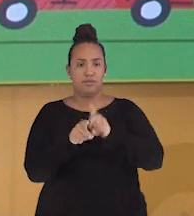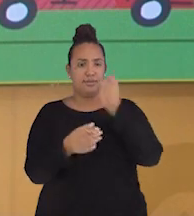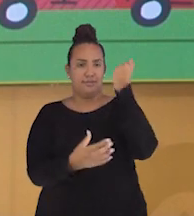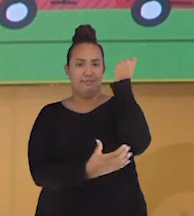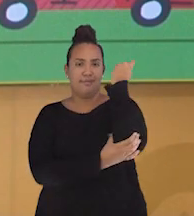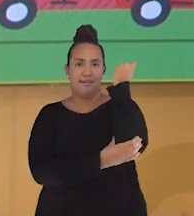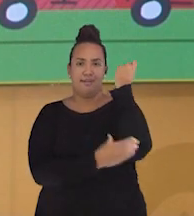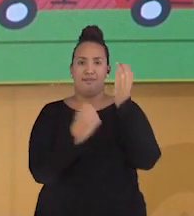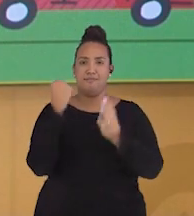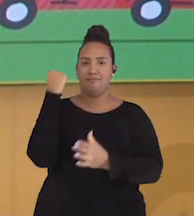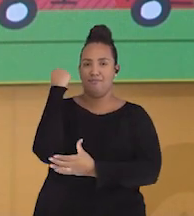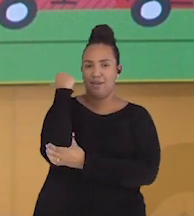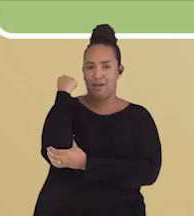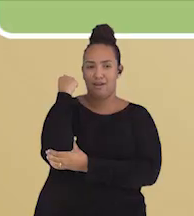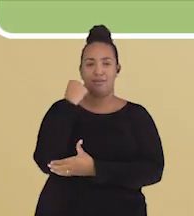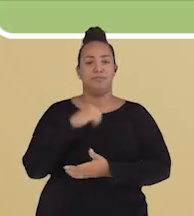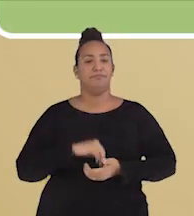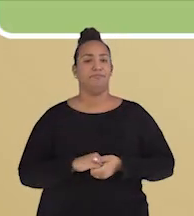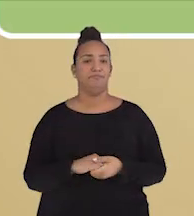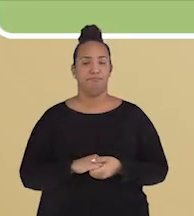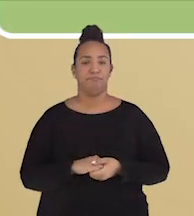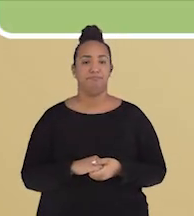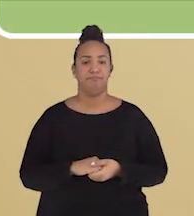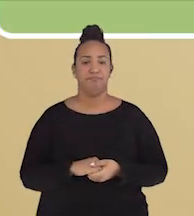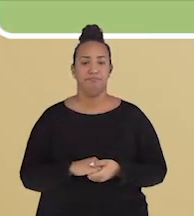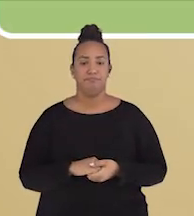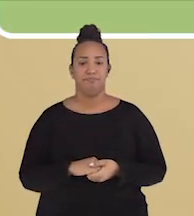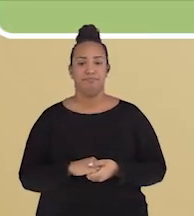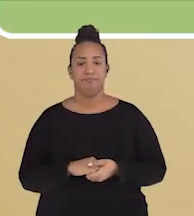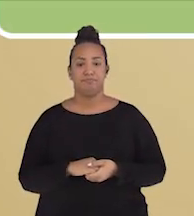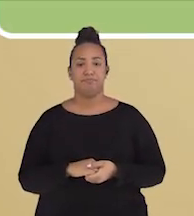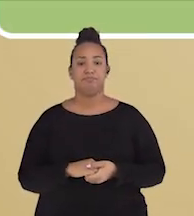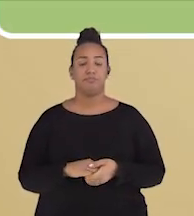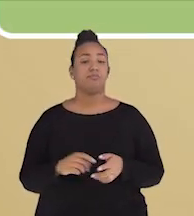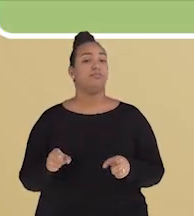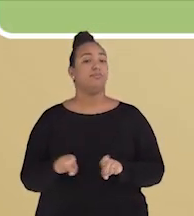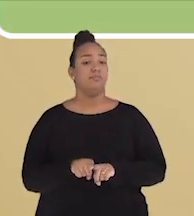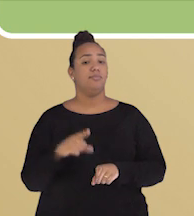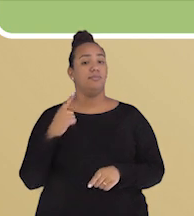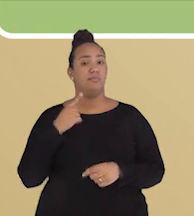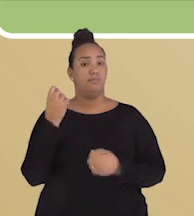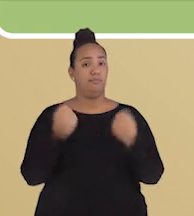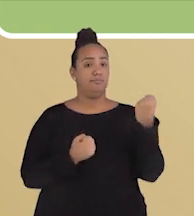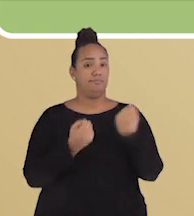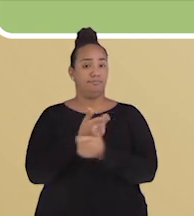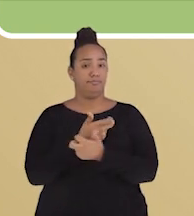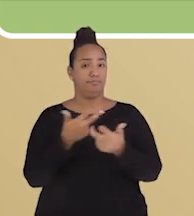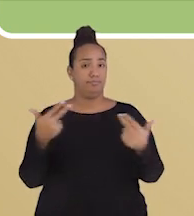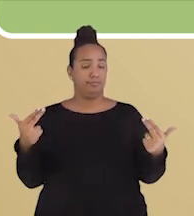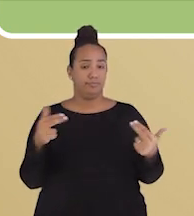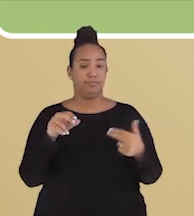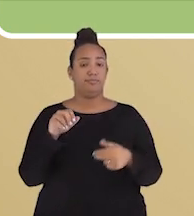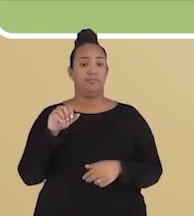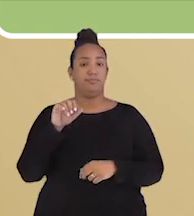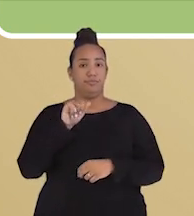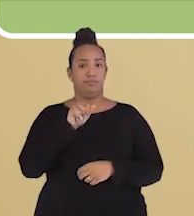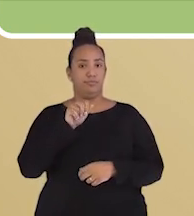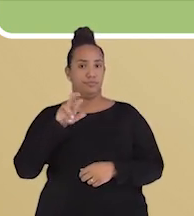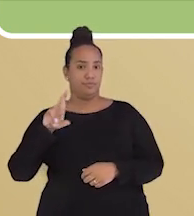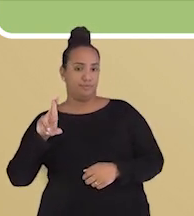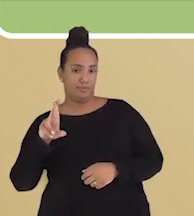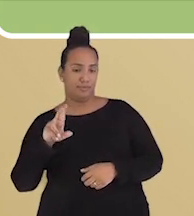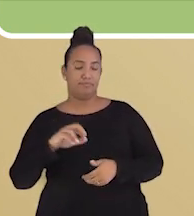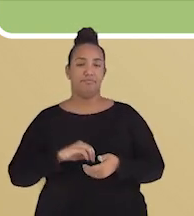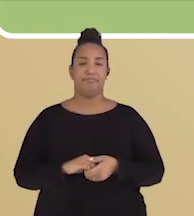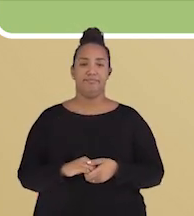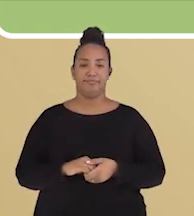cotovelos e os joelhos. E aí, existem os tipos de transportes aéreos. Os meios de transporte podem ser